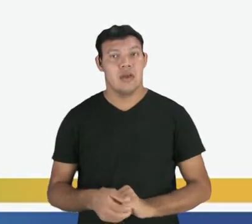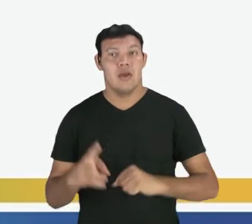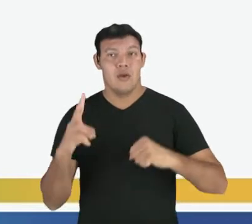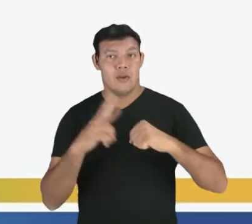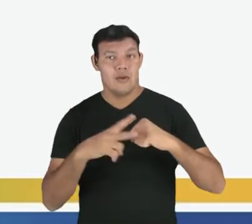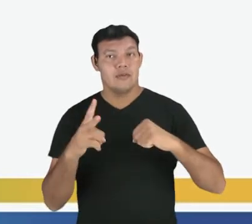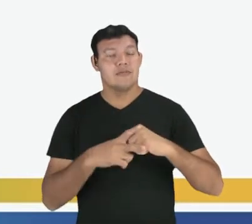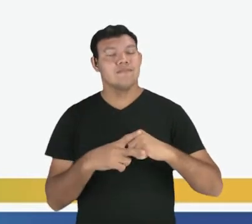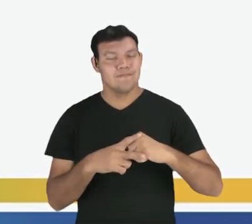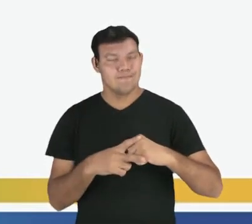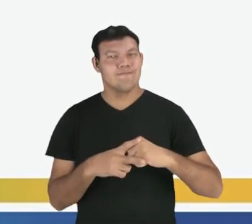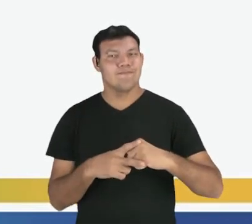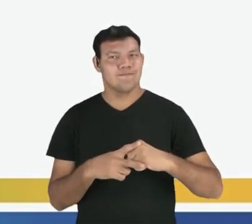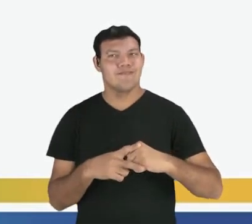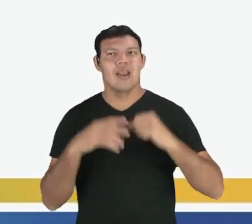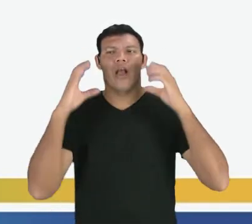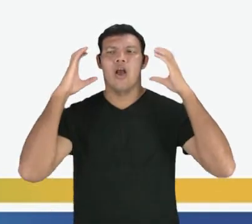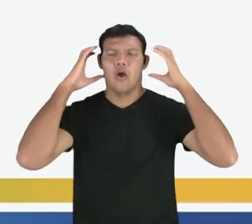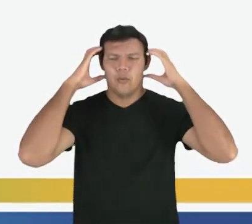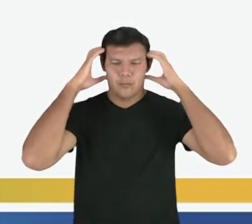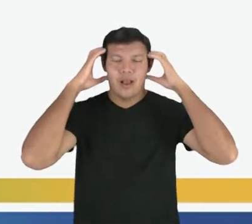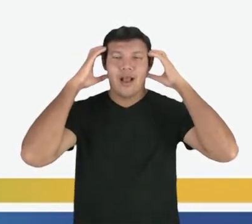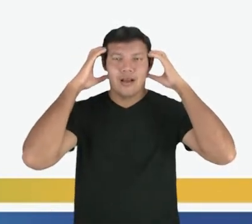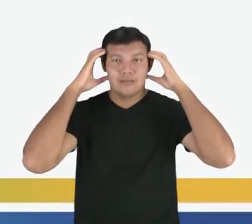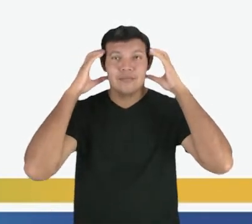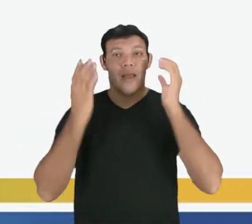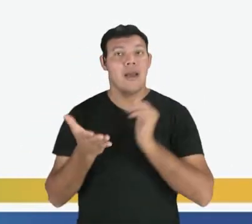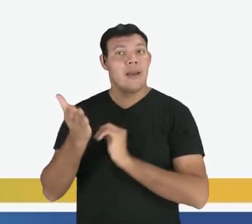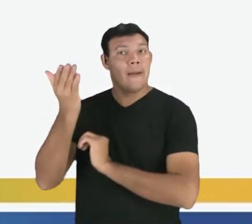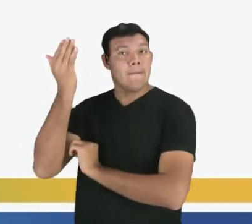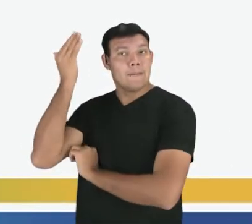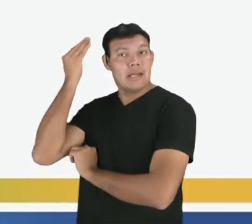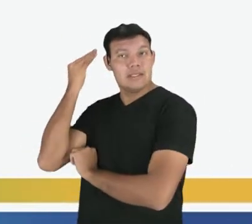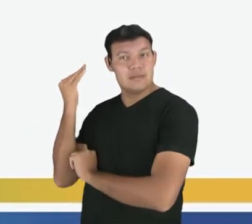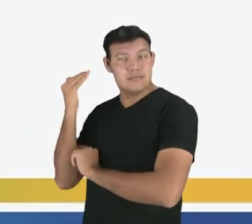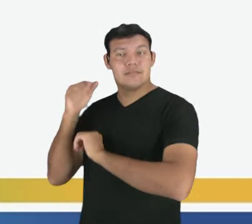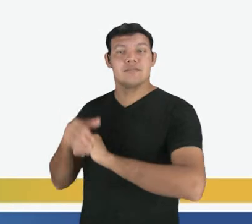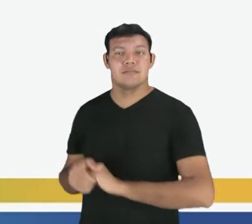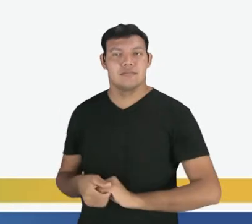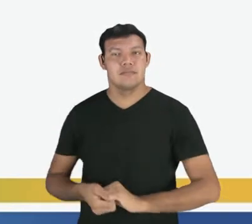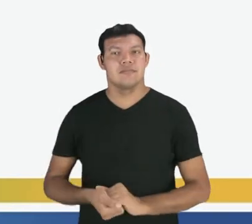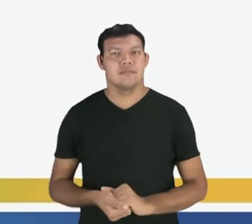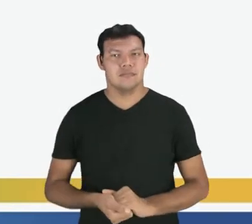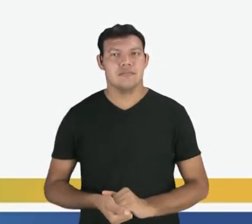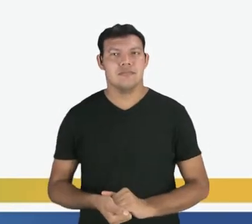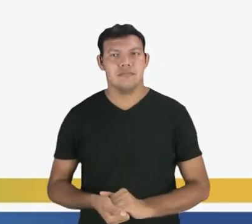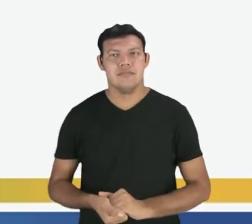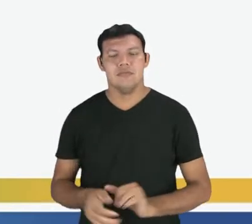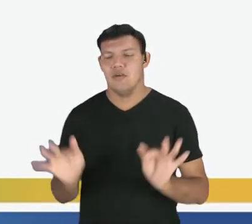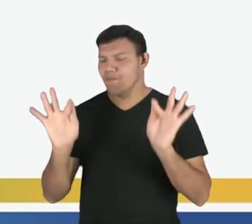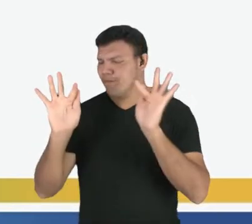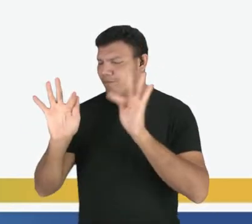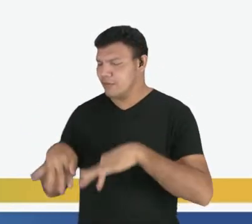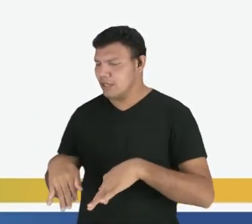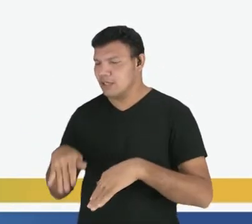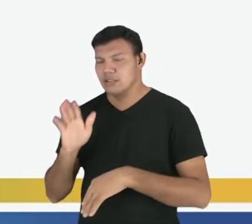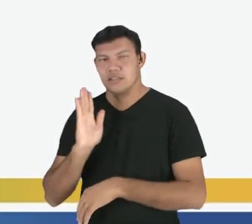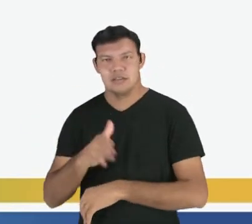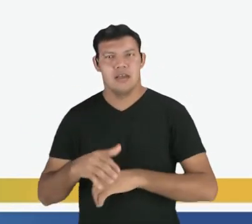destacada, ouvi, está no pretérito perfeito do indicativo. É uma ação concluída,